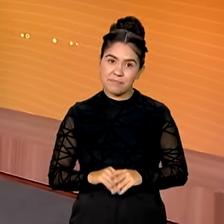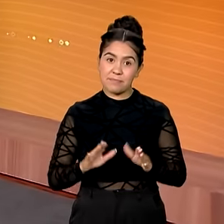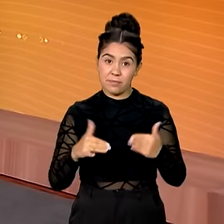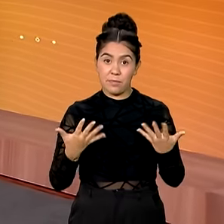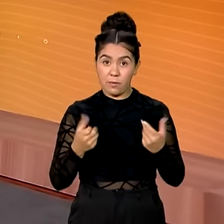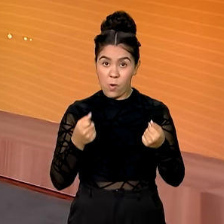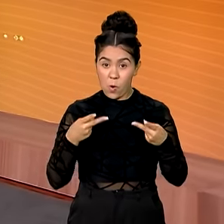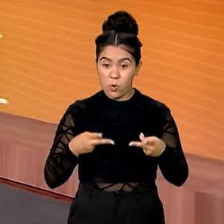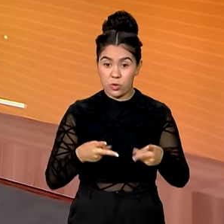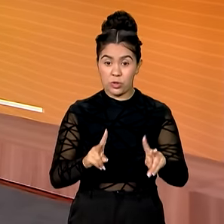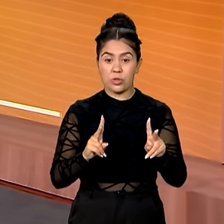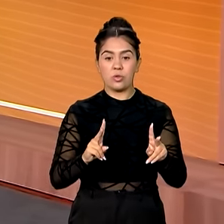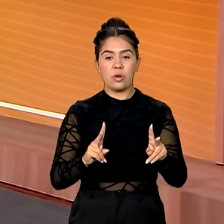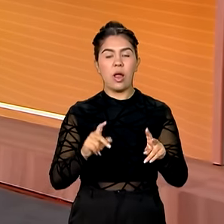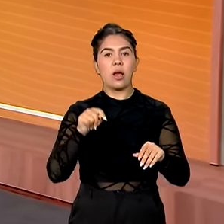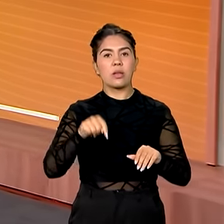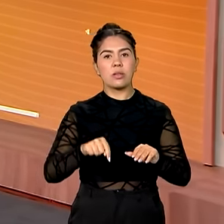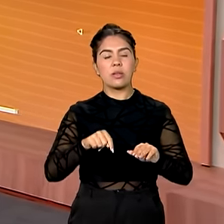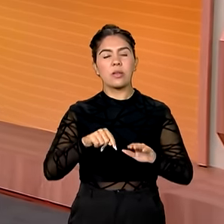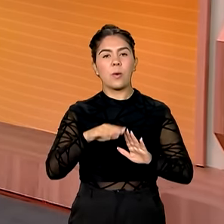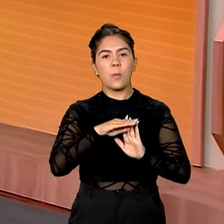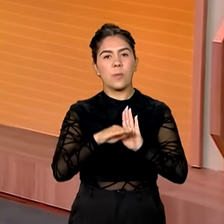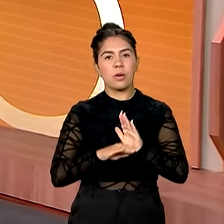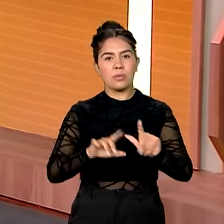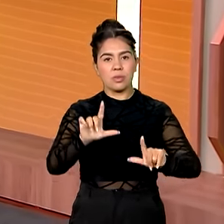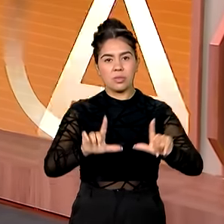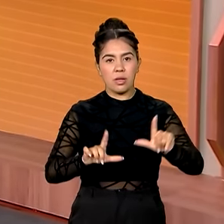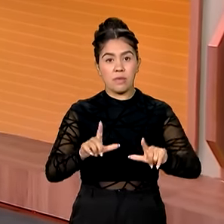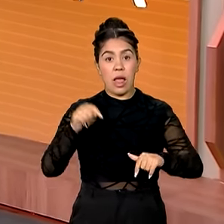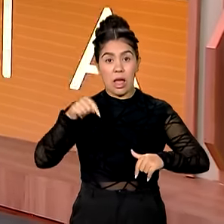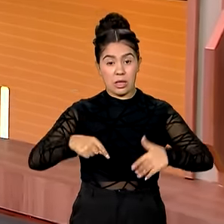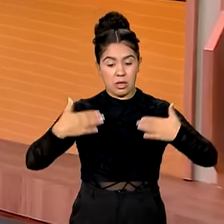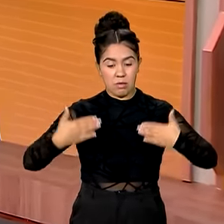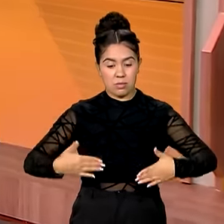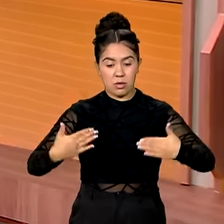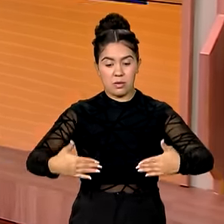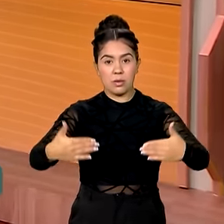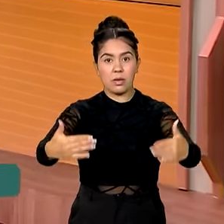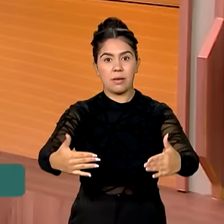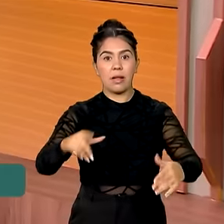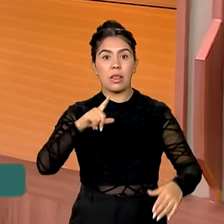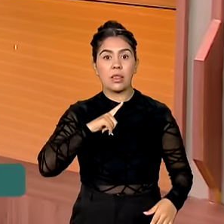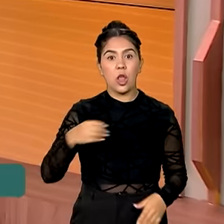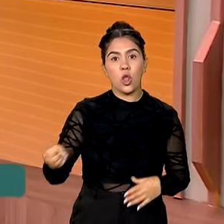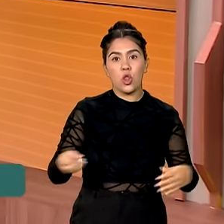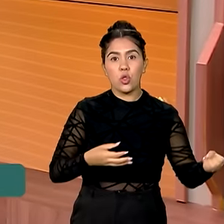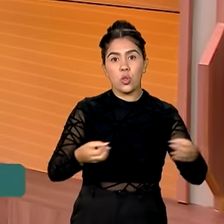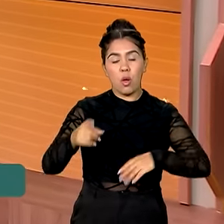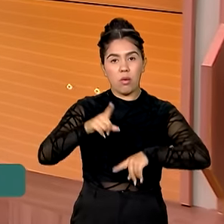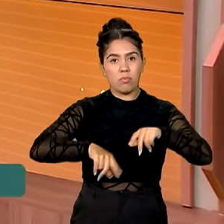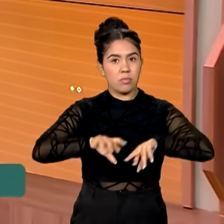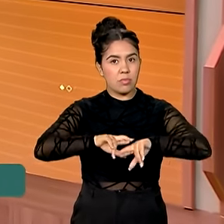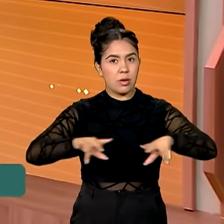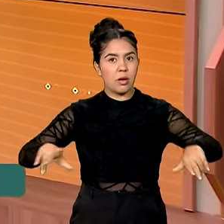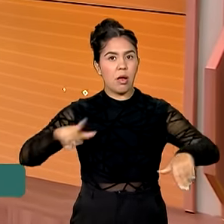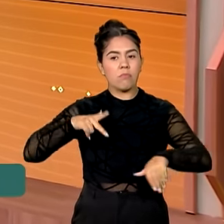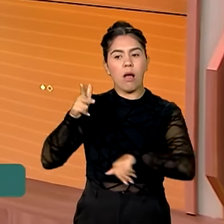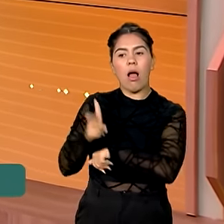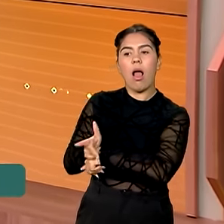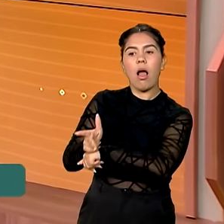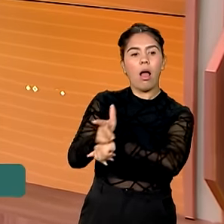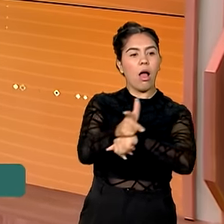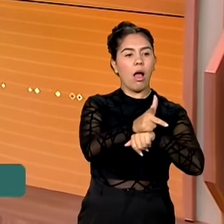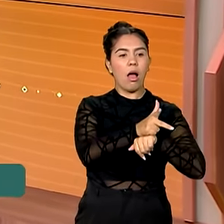vamos continuar então com o Brasil em Dia. esplanada dos Ministérios em Brasília vai receber novos equipamentos de monitoramento. A